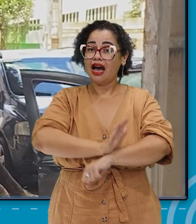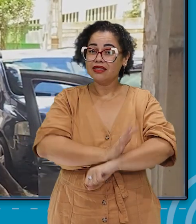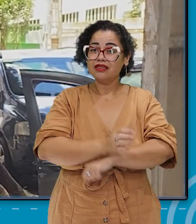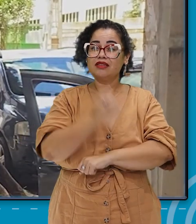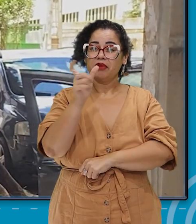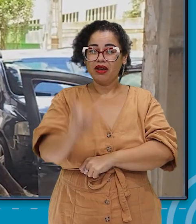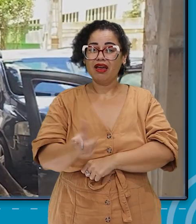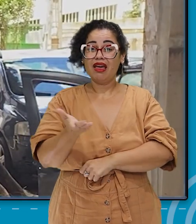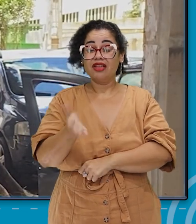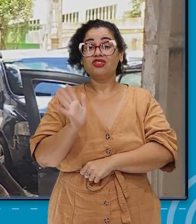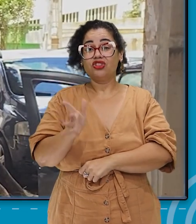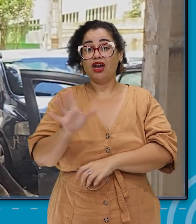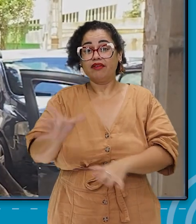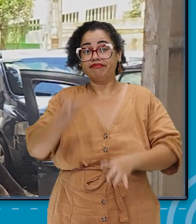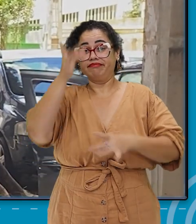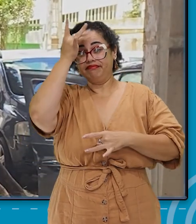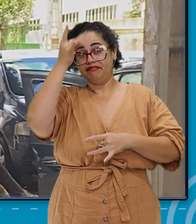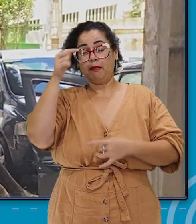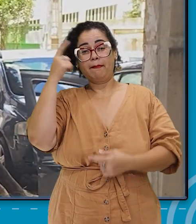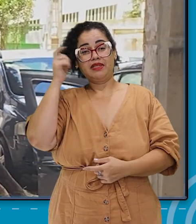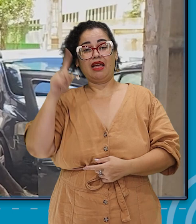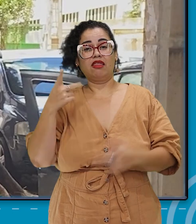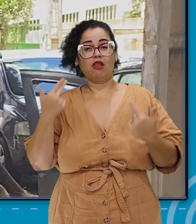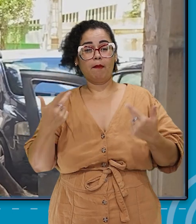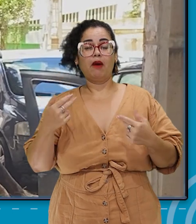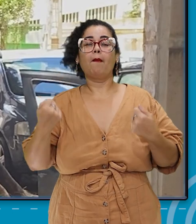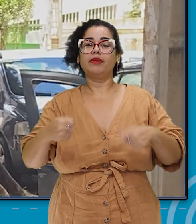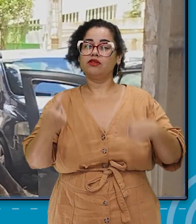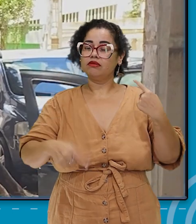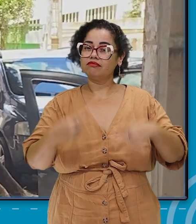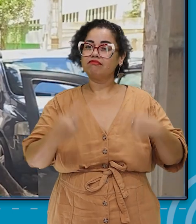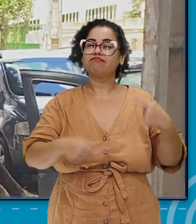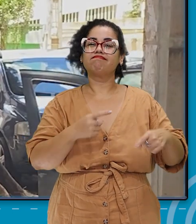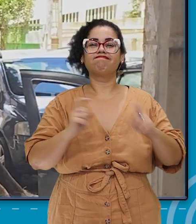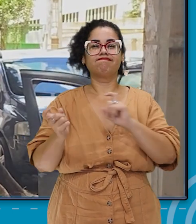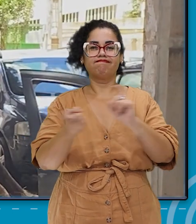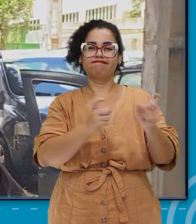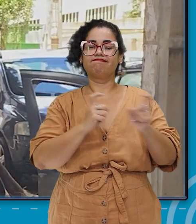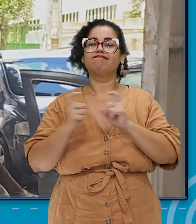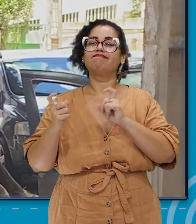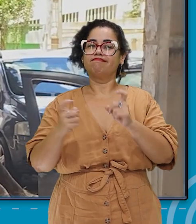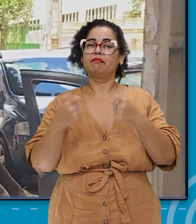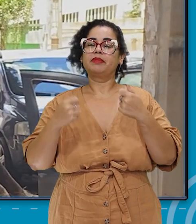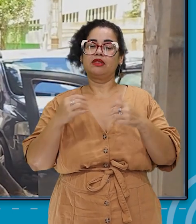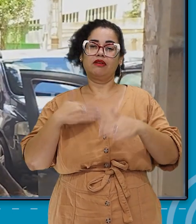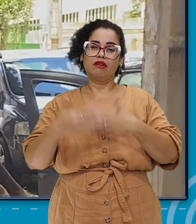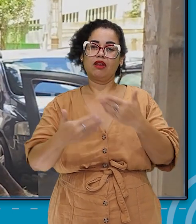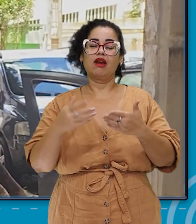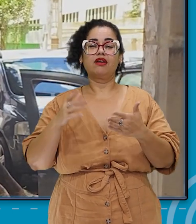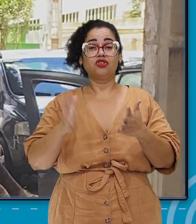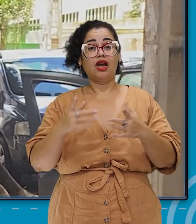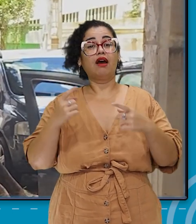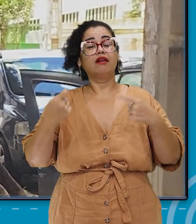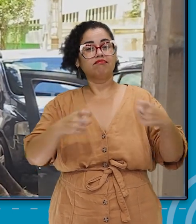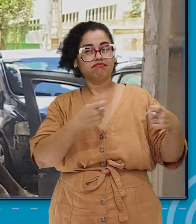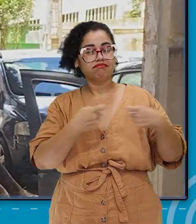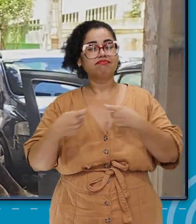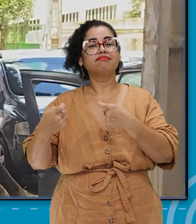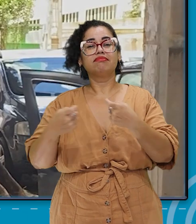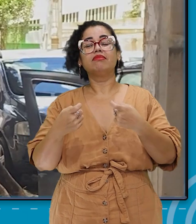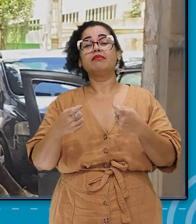racismo estrutural, ele seja, sim, discutido, seja debatido, e a gente possa, a partir da nossa discussão,